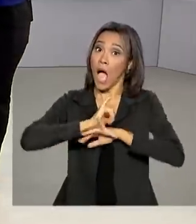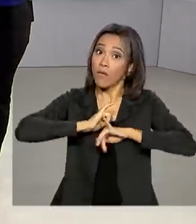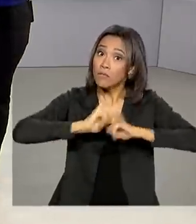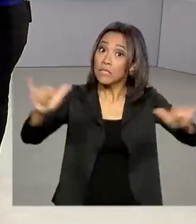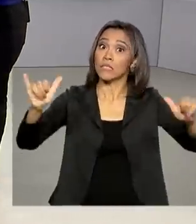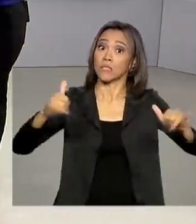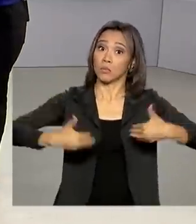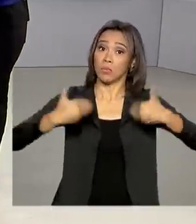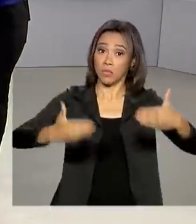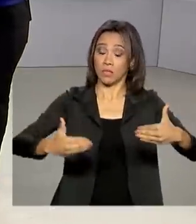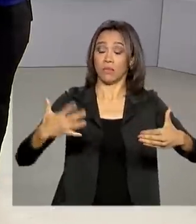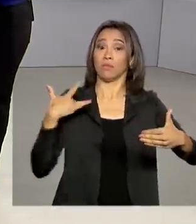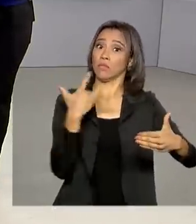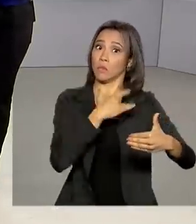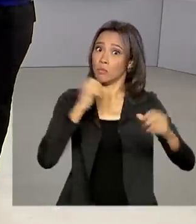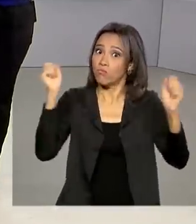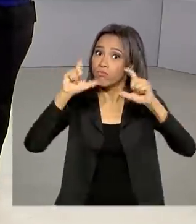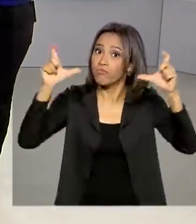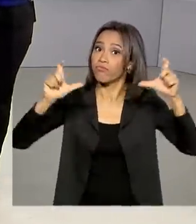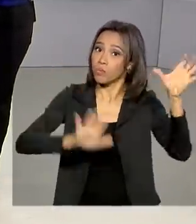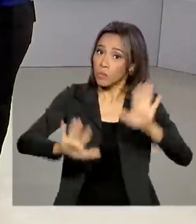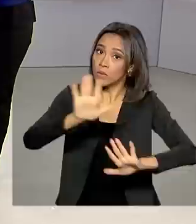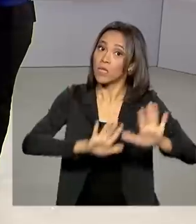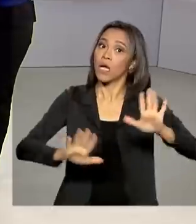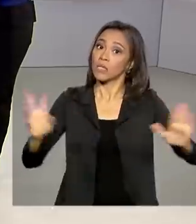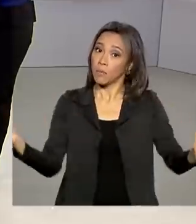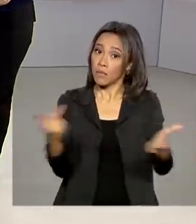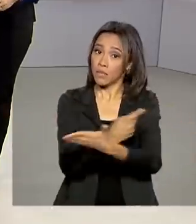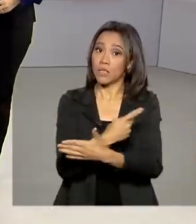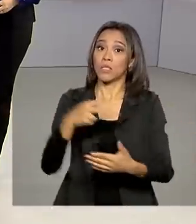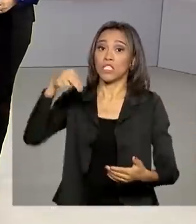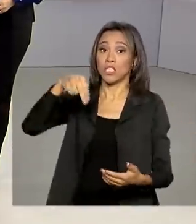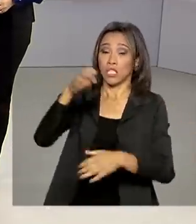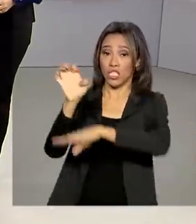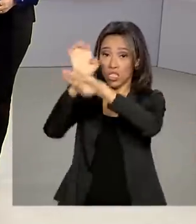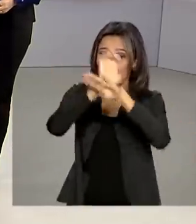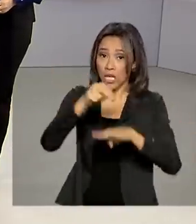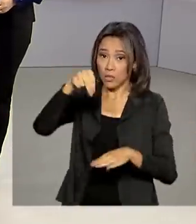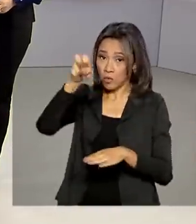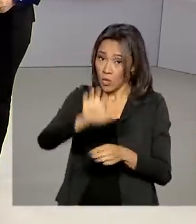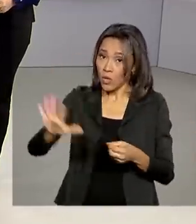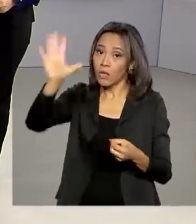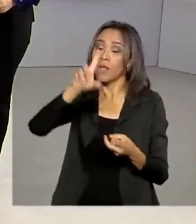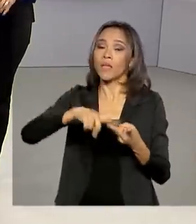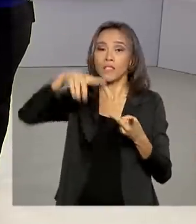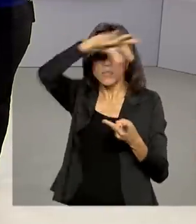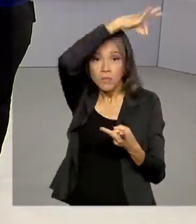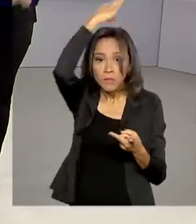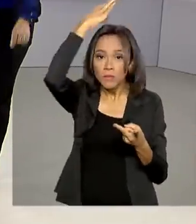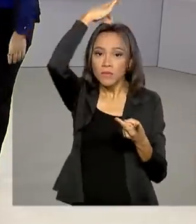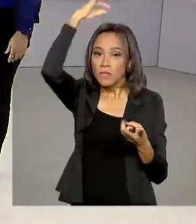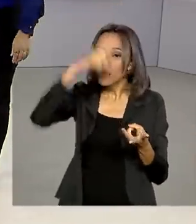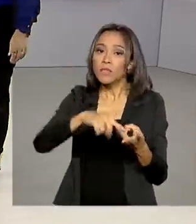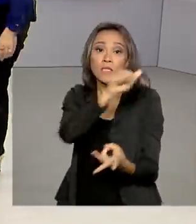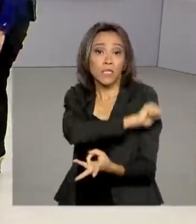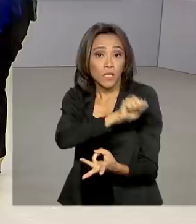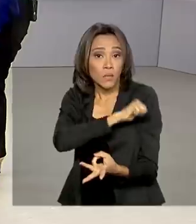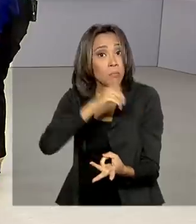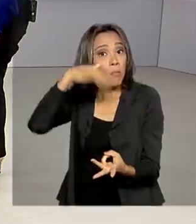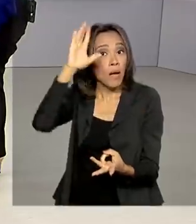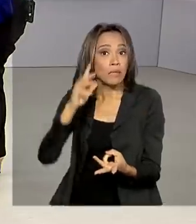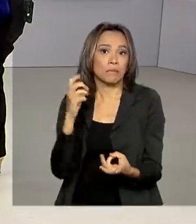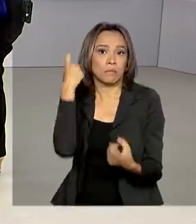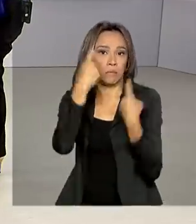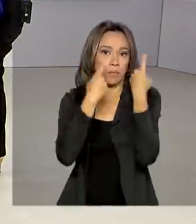surto da doença neste ano. Os estados do Nordeste, Espírito Santo e Rio de Janeiro, são as regiões que mais preocupam.